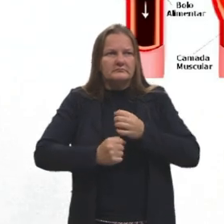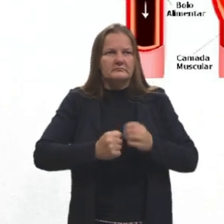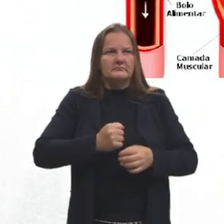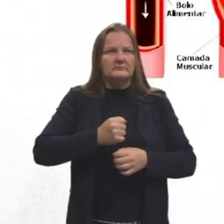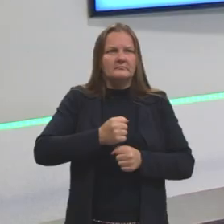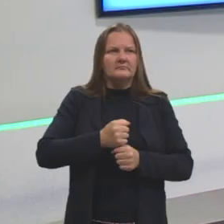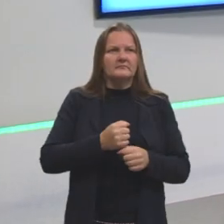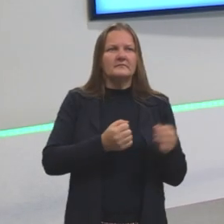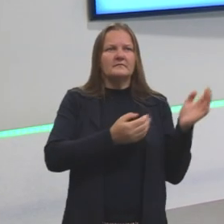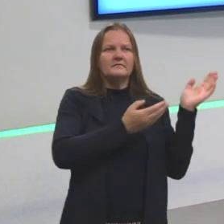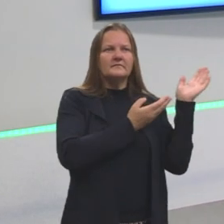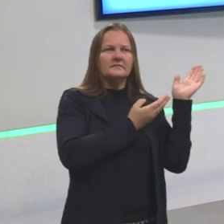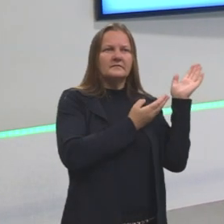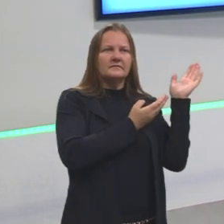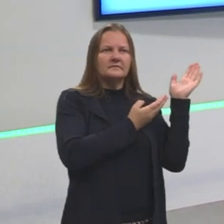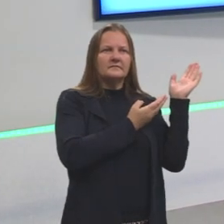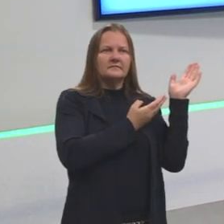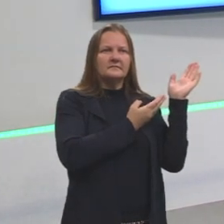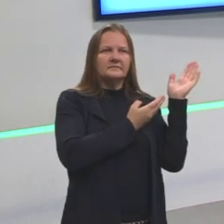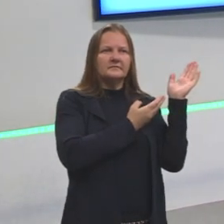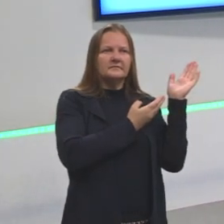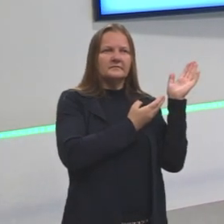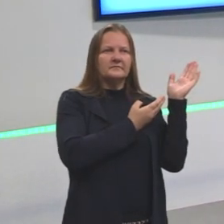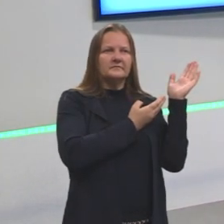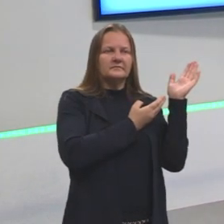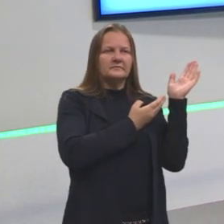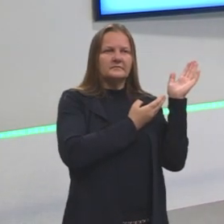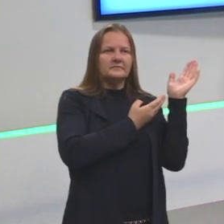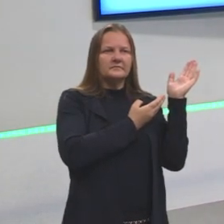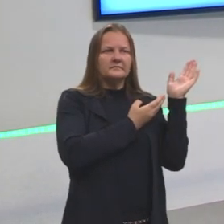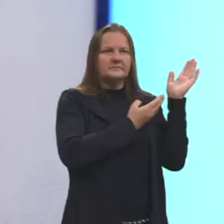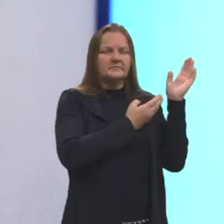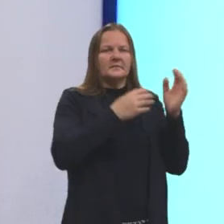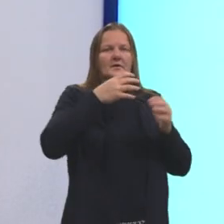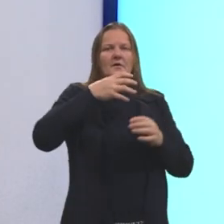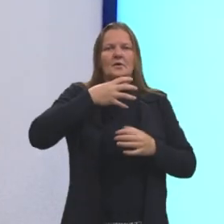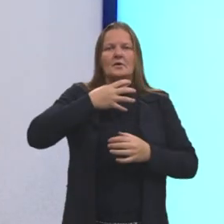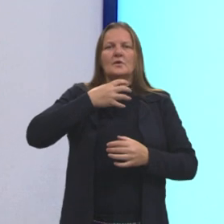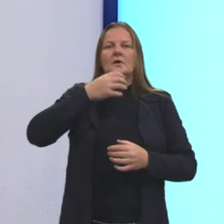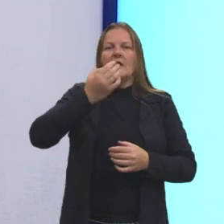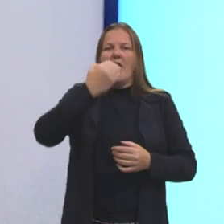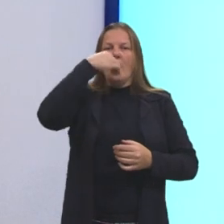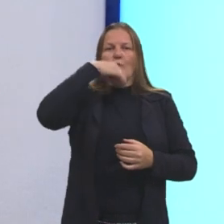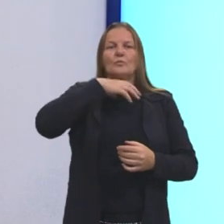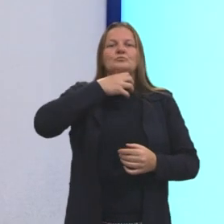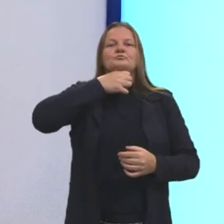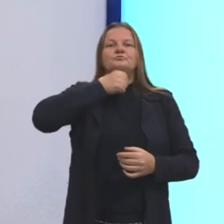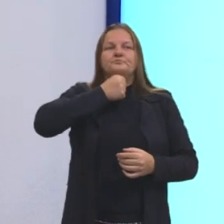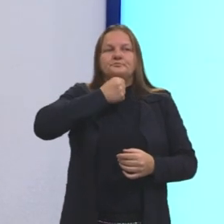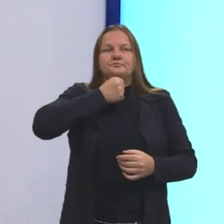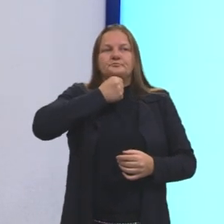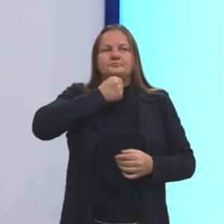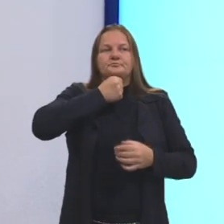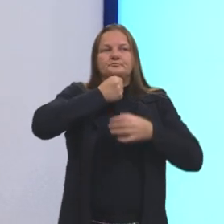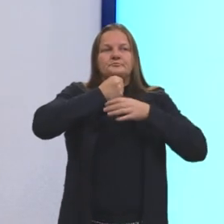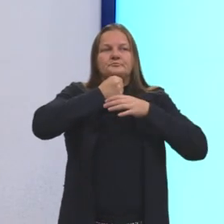aqui no slide aparece, olha, o esôfago. A área de contração em cima, que é a área onde eu vou apertar. Aí, a